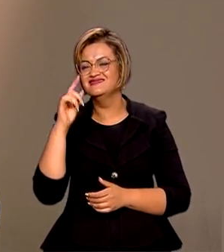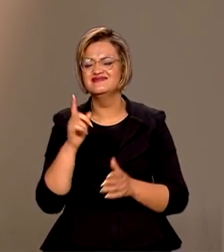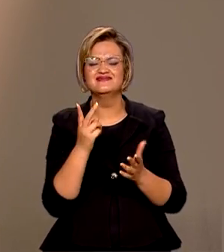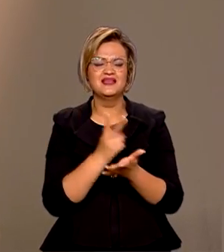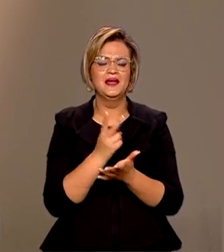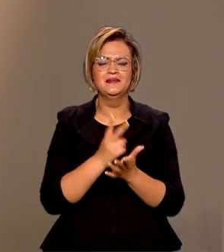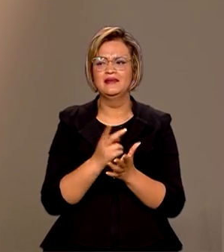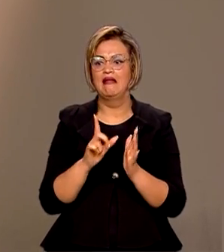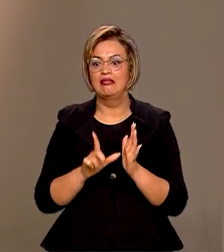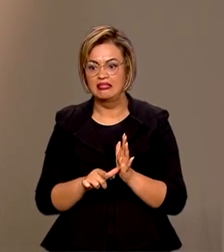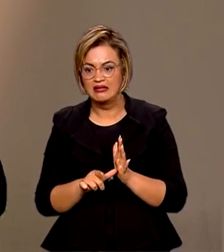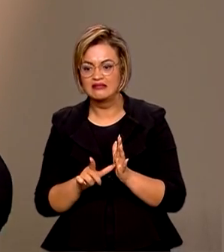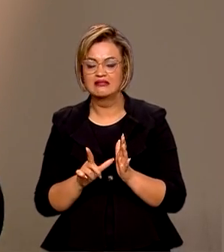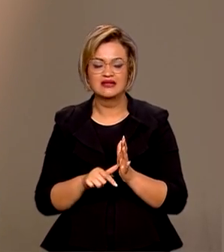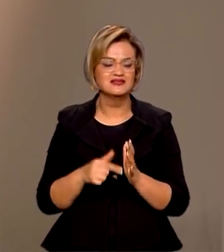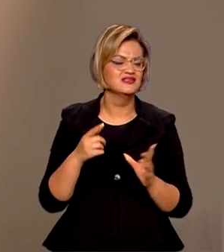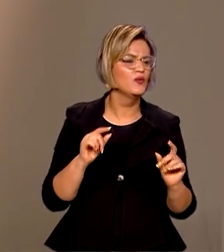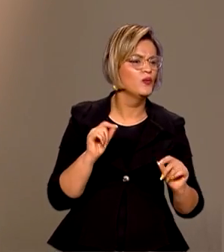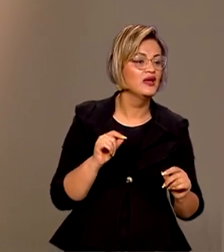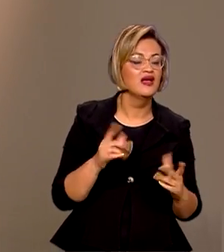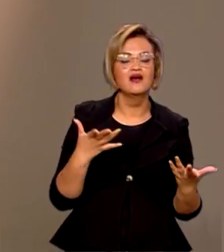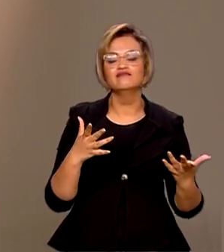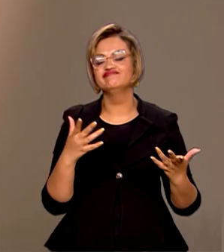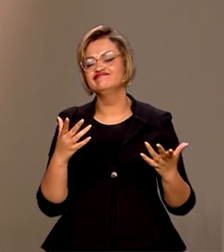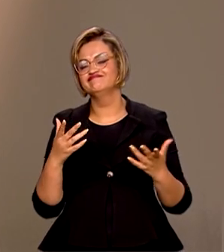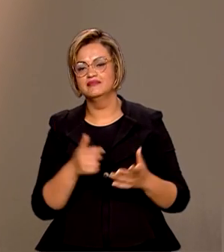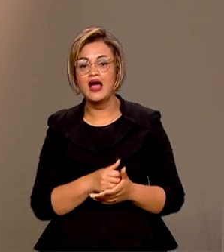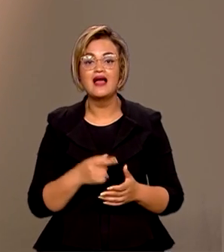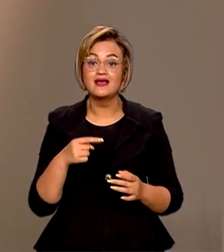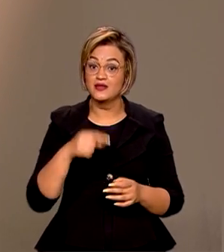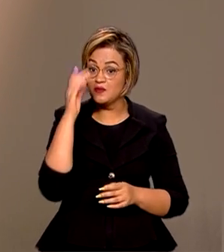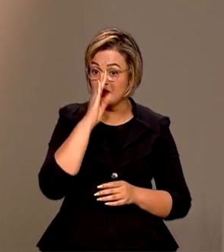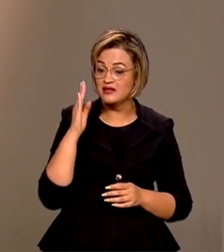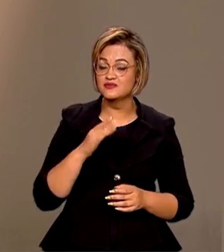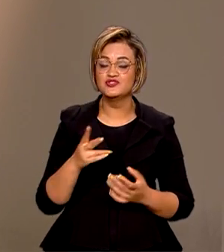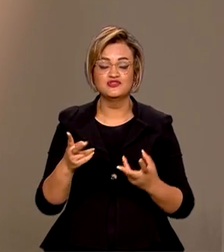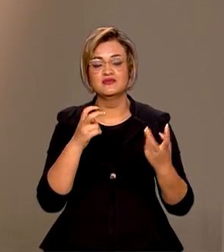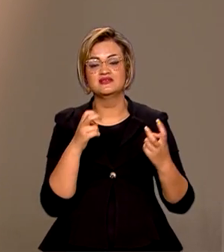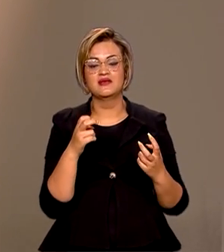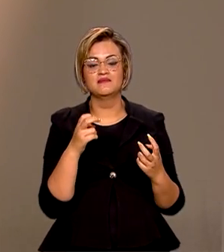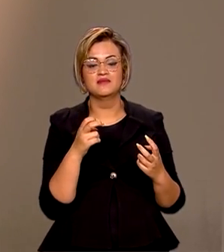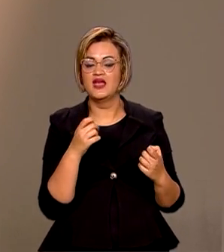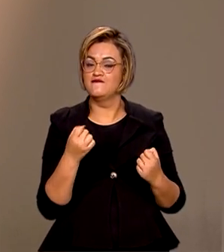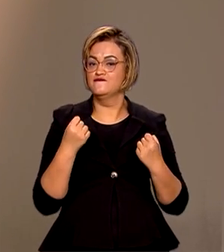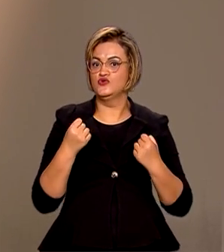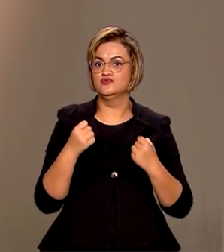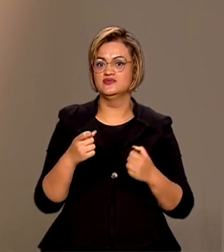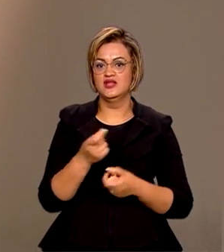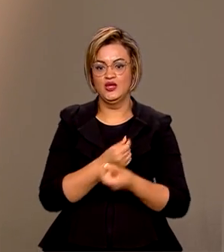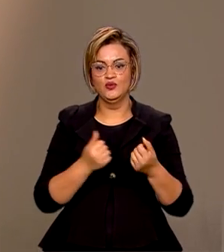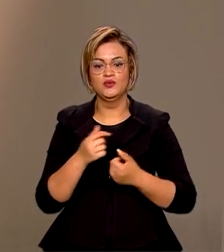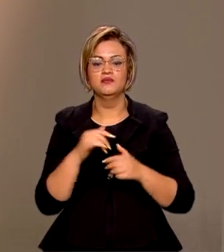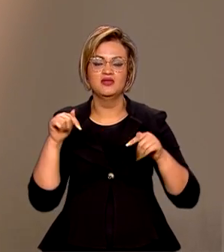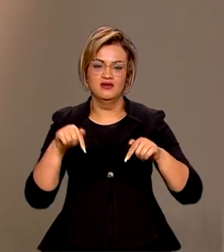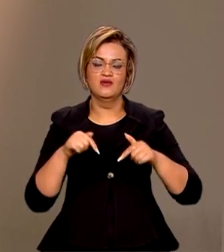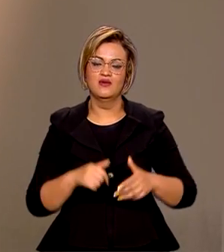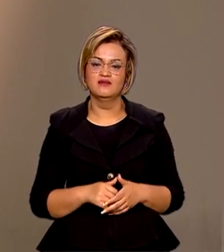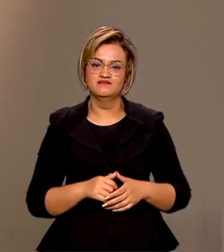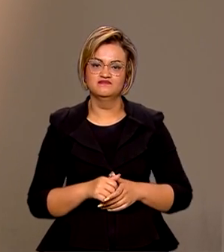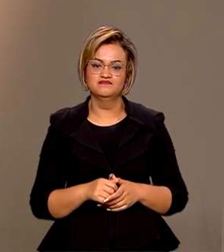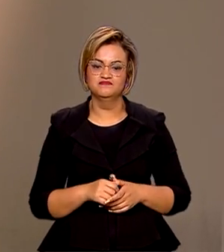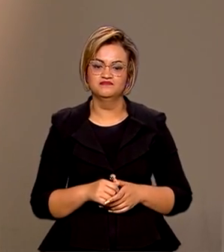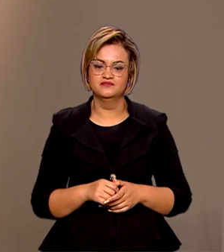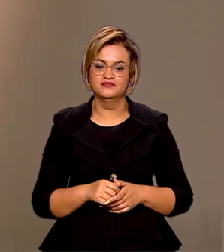Ele veio um pouquinho atrás, né? Do que está acontecendo. E nós aqui no Brasil estamos vendo realmente a força da economia nesse aspecto, né?